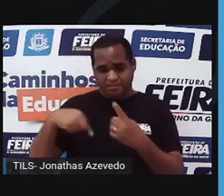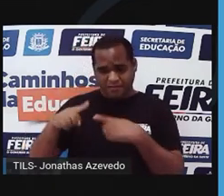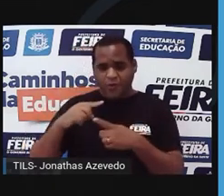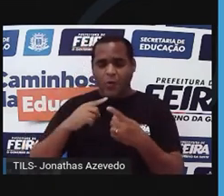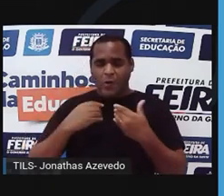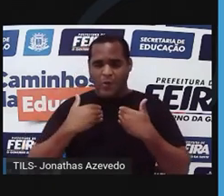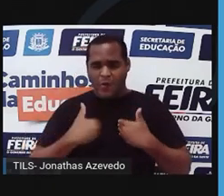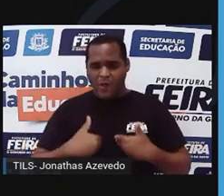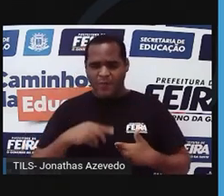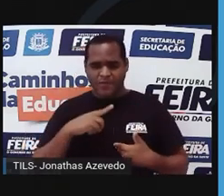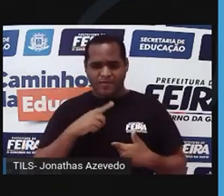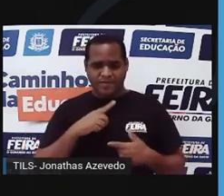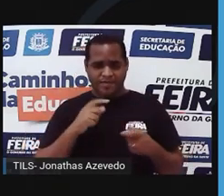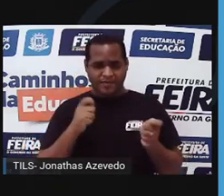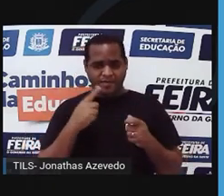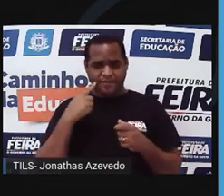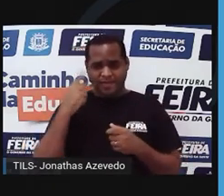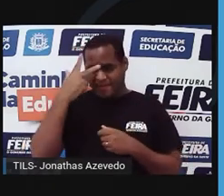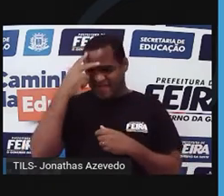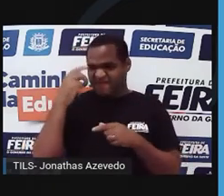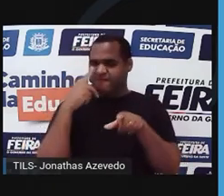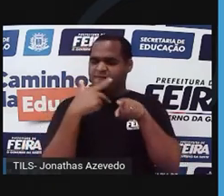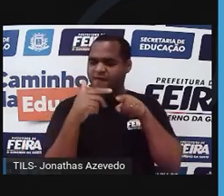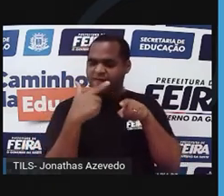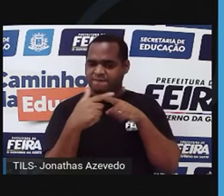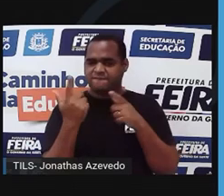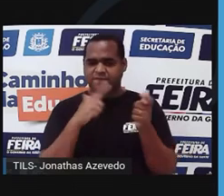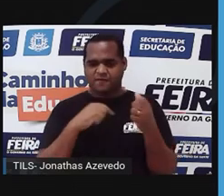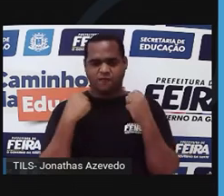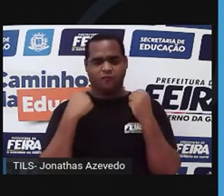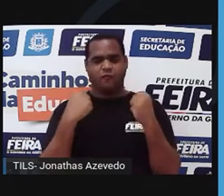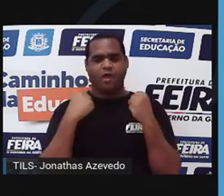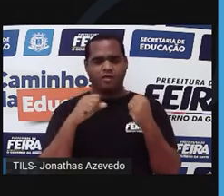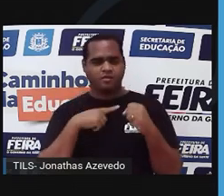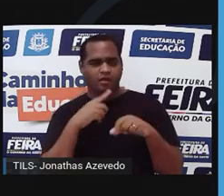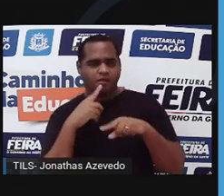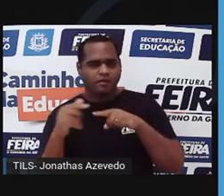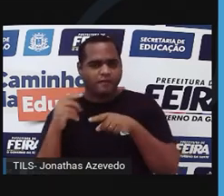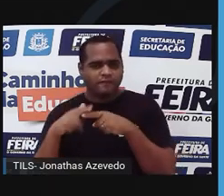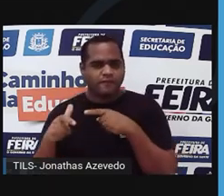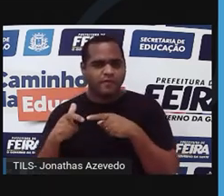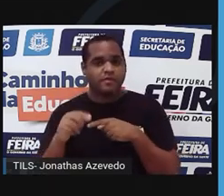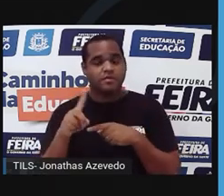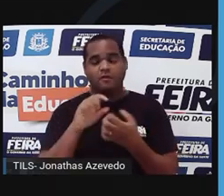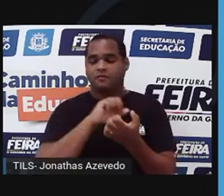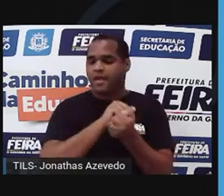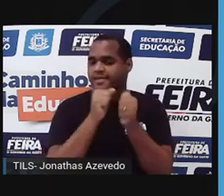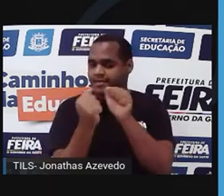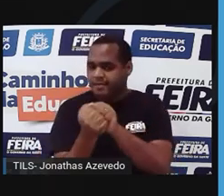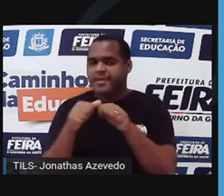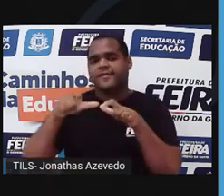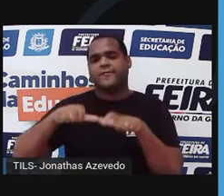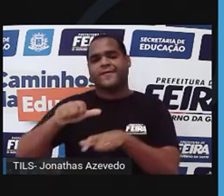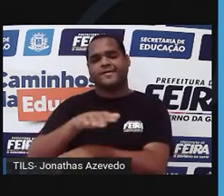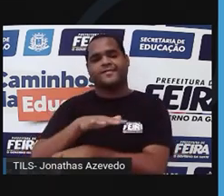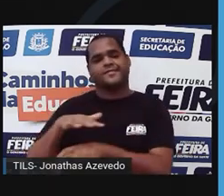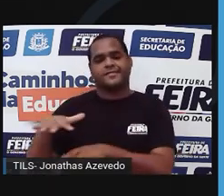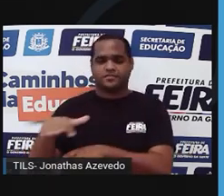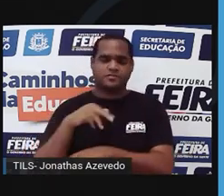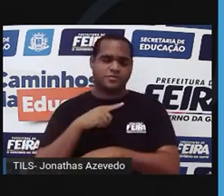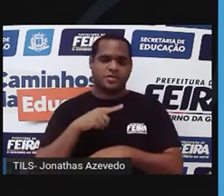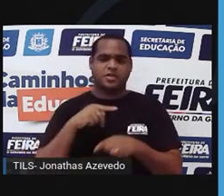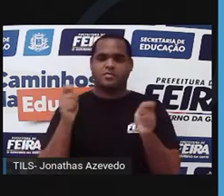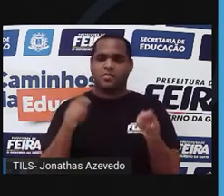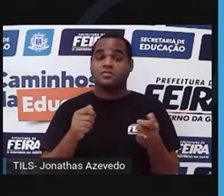Ou falam isso? O mais forte sobrevive. Não necessariamente o mais forte. O mais adaptado àquele meio, àquela circunstância.